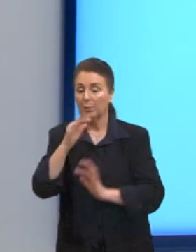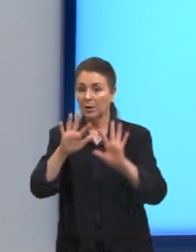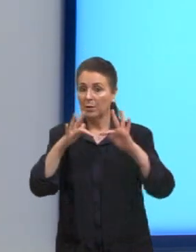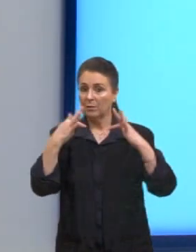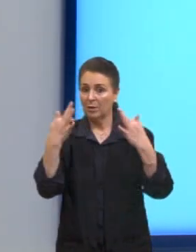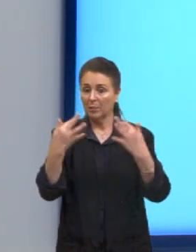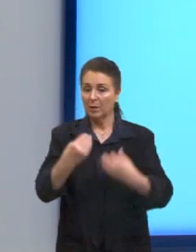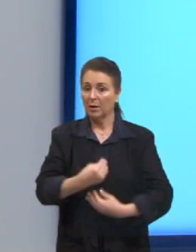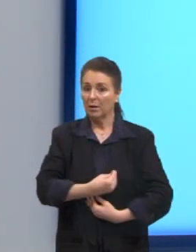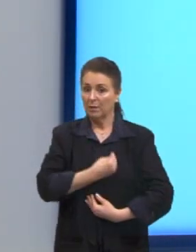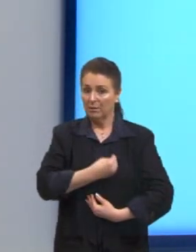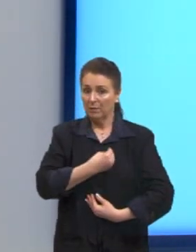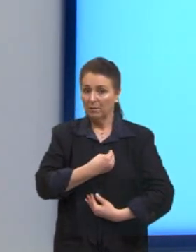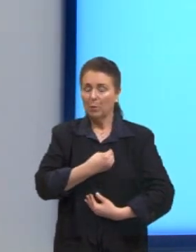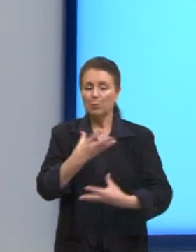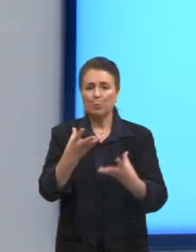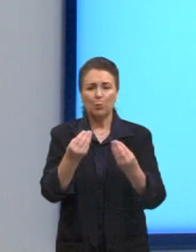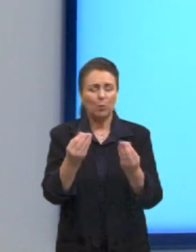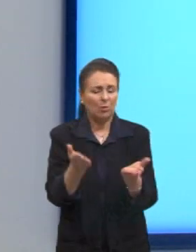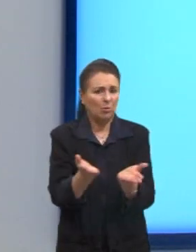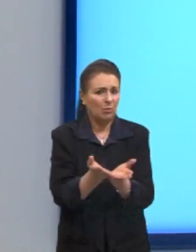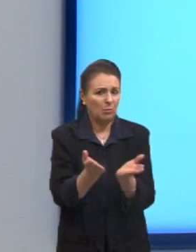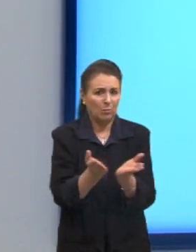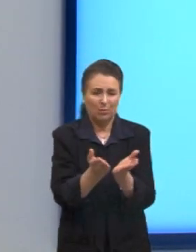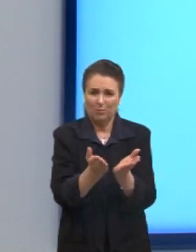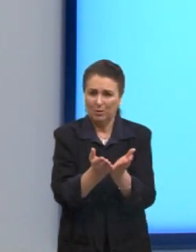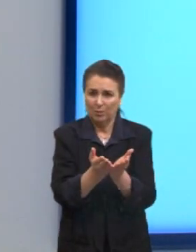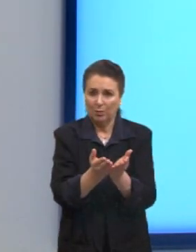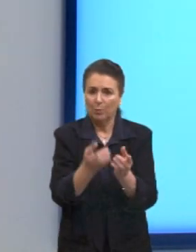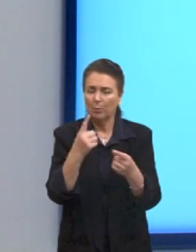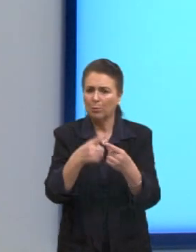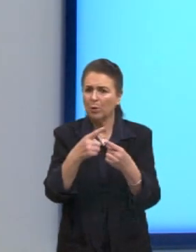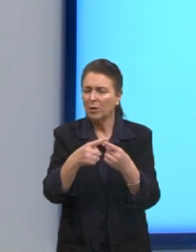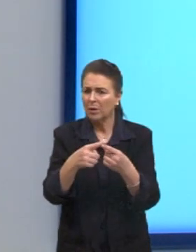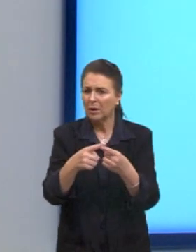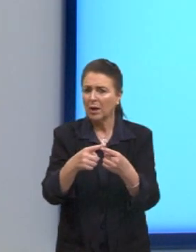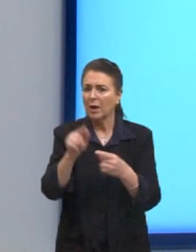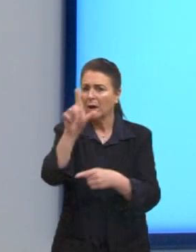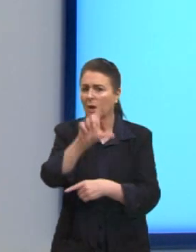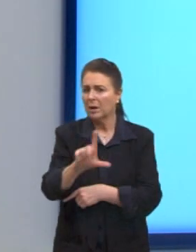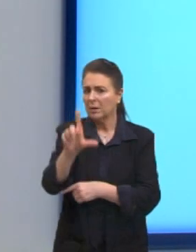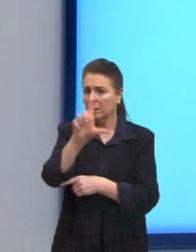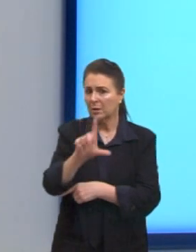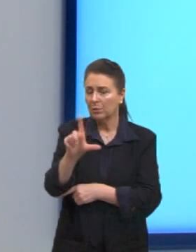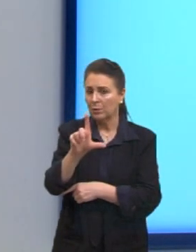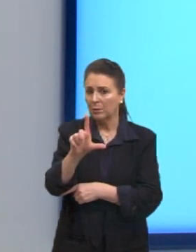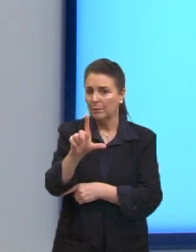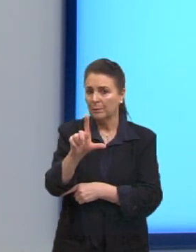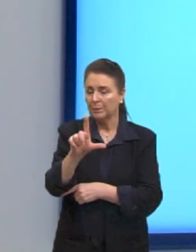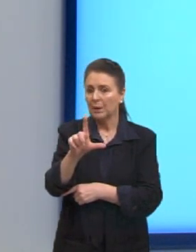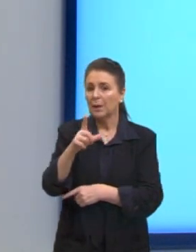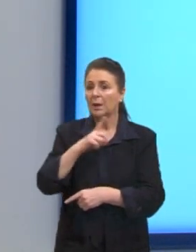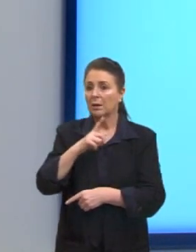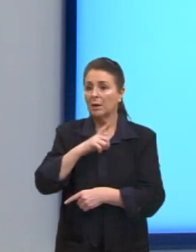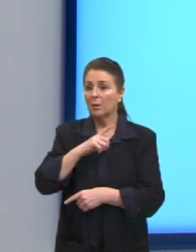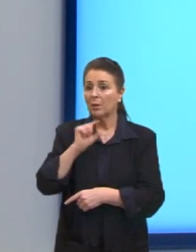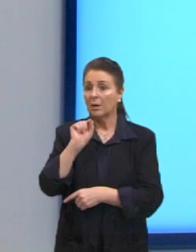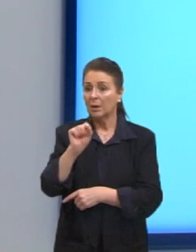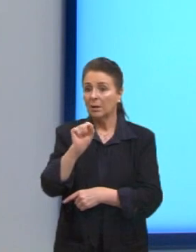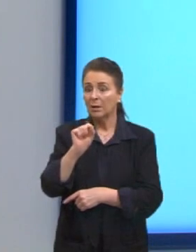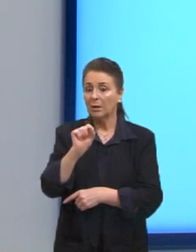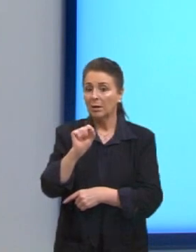degradante, marcada pela miséria. Por que eu destaquei obra literária? Porque obra literária corresponde a, tem aqui embaixo,